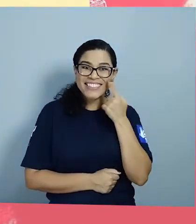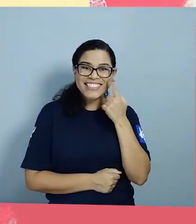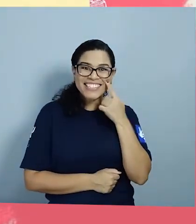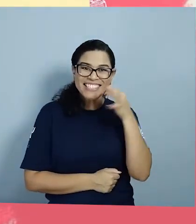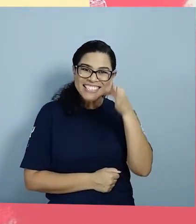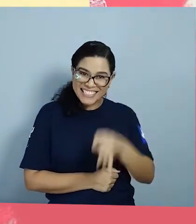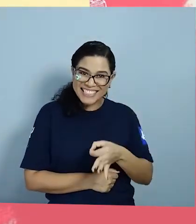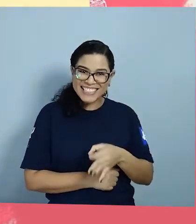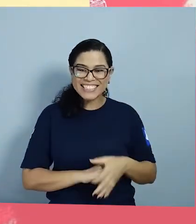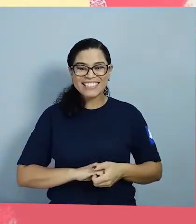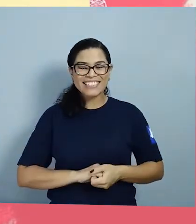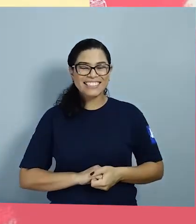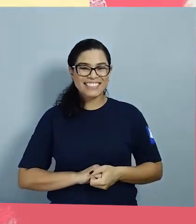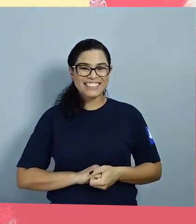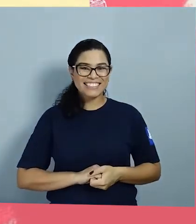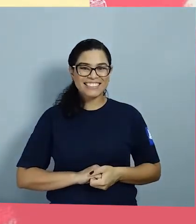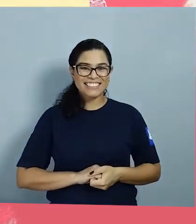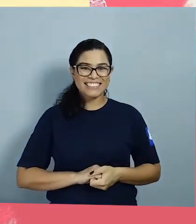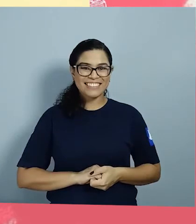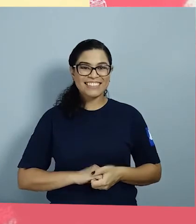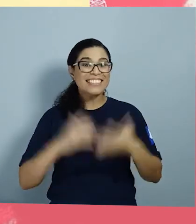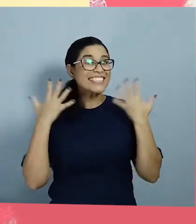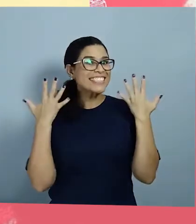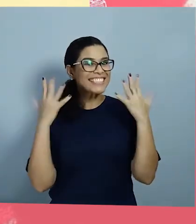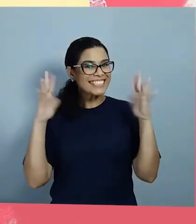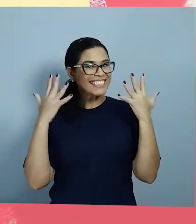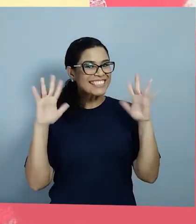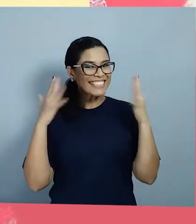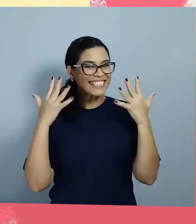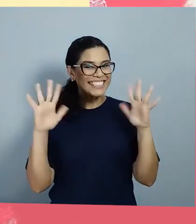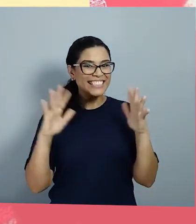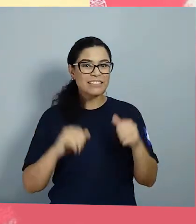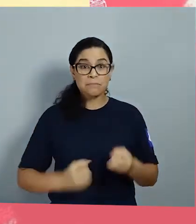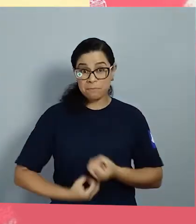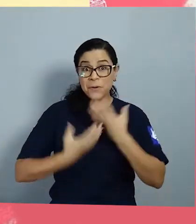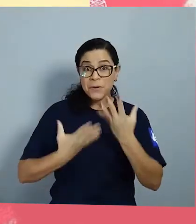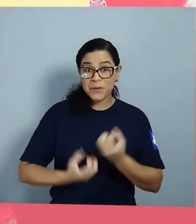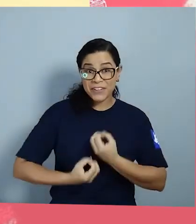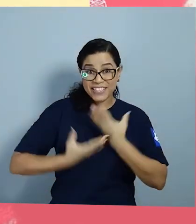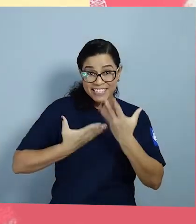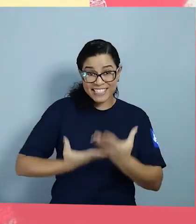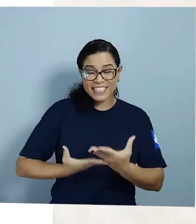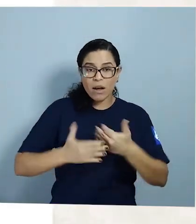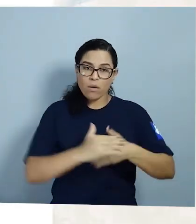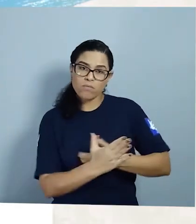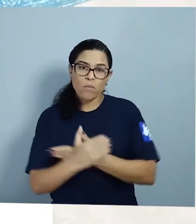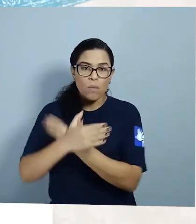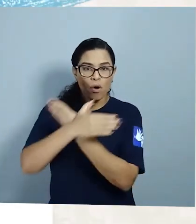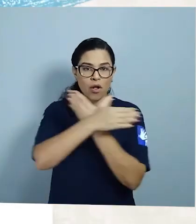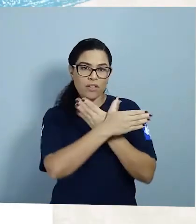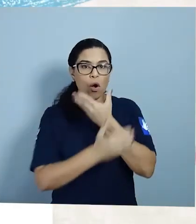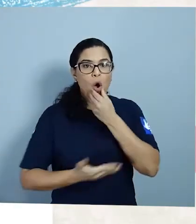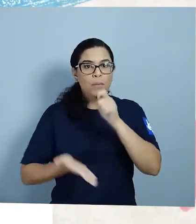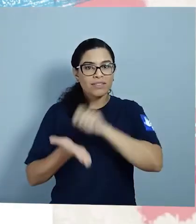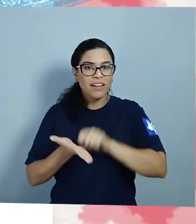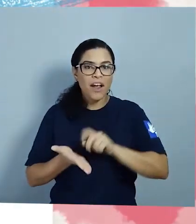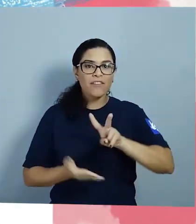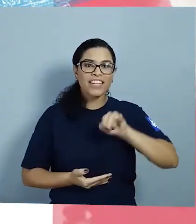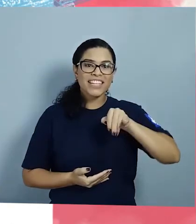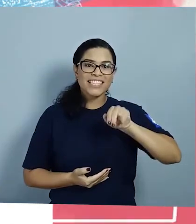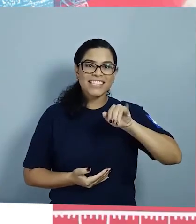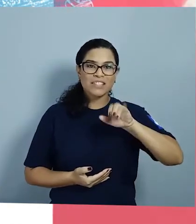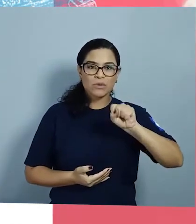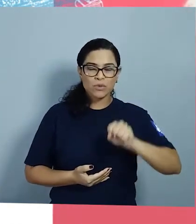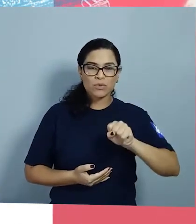número 4 Vamos ver se nós acertamos? Uhul! Poesia! As